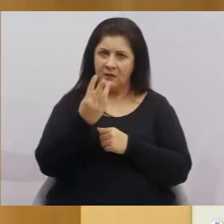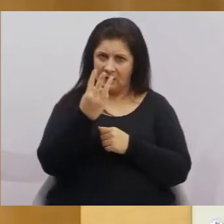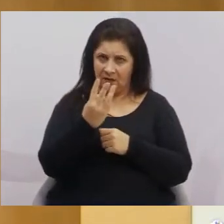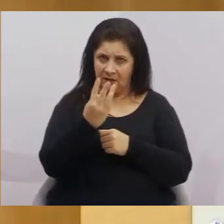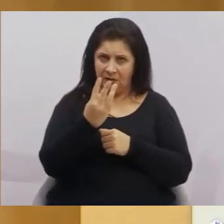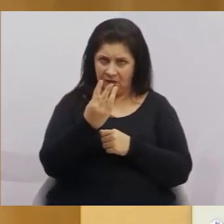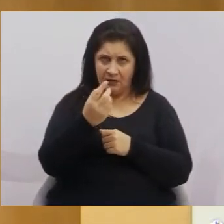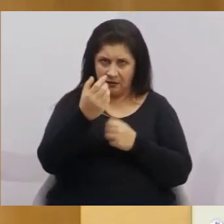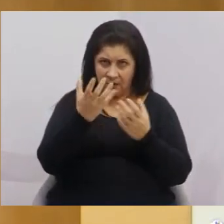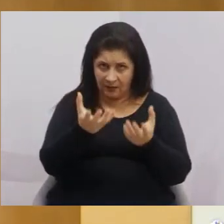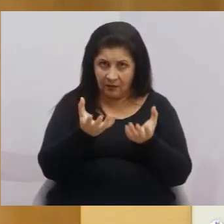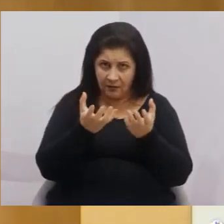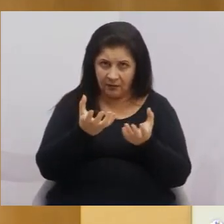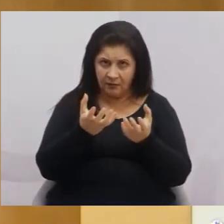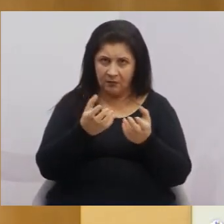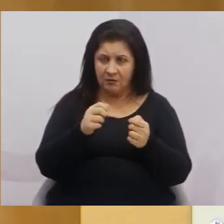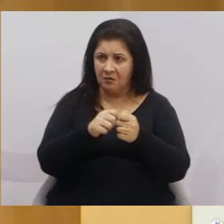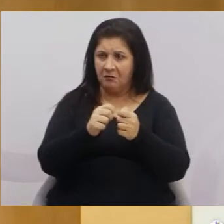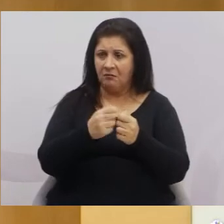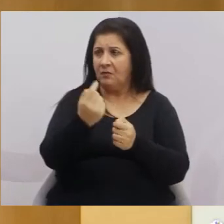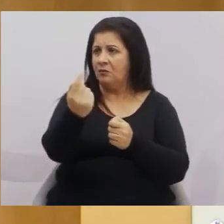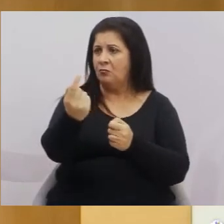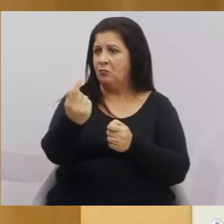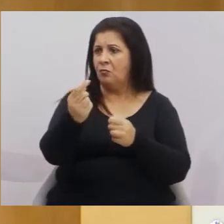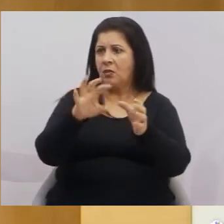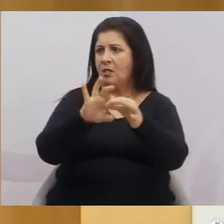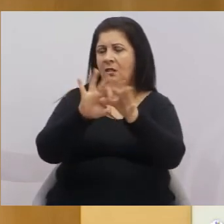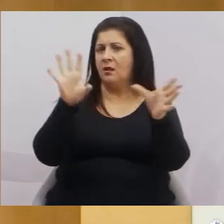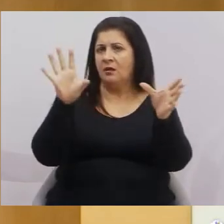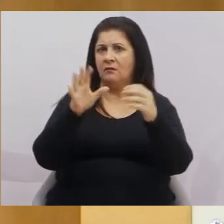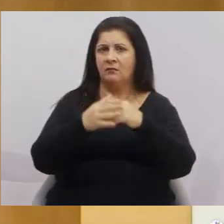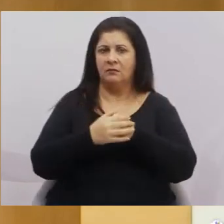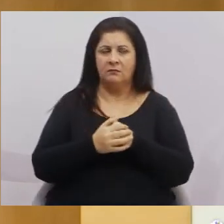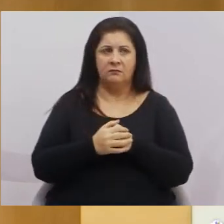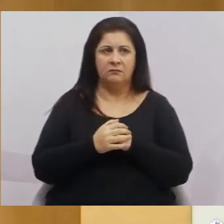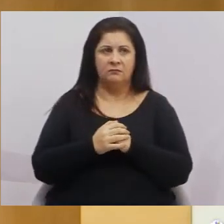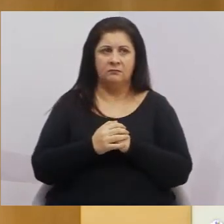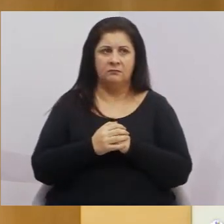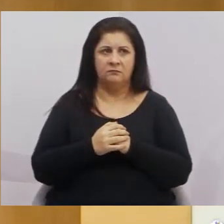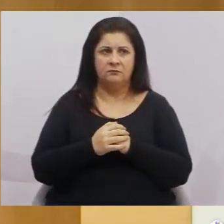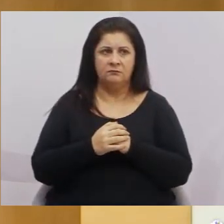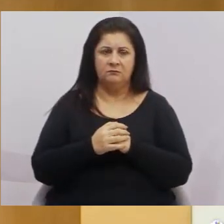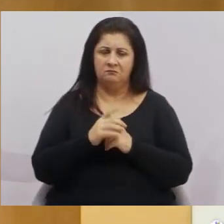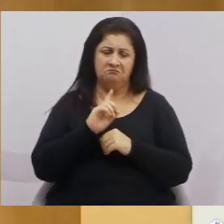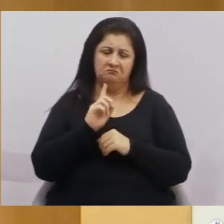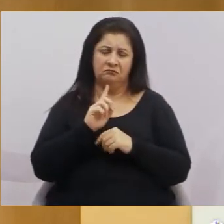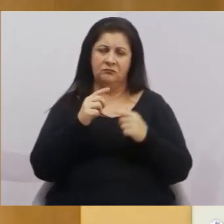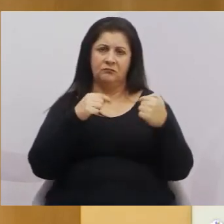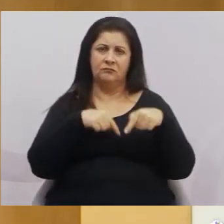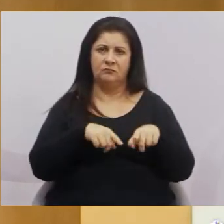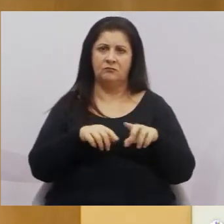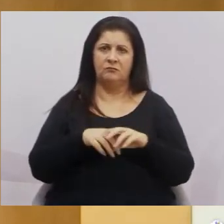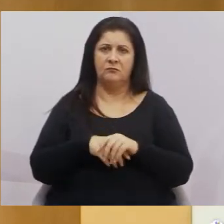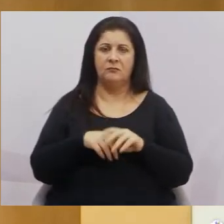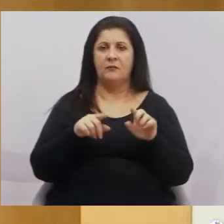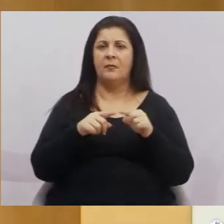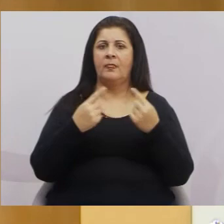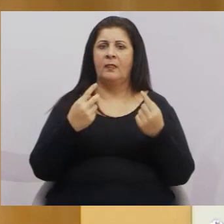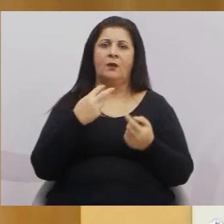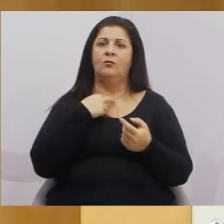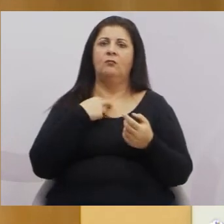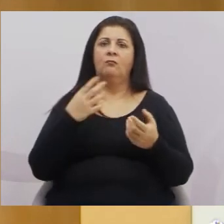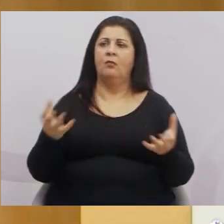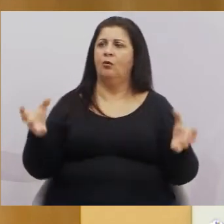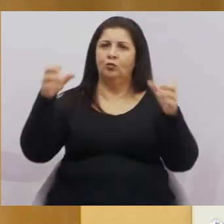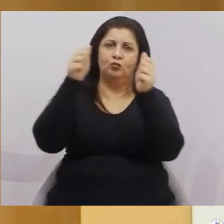banheiro, faça o terceiro banheiro para uma classe de pessoa, nada contra. Mas não queira juntar